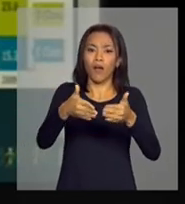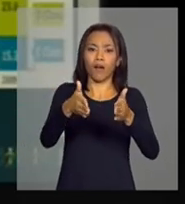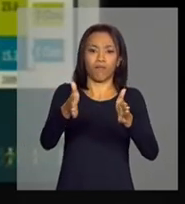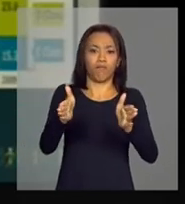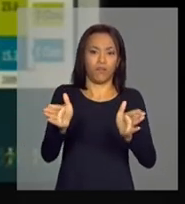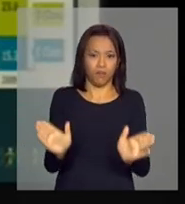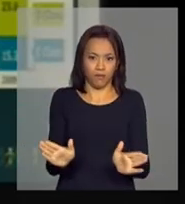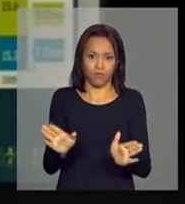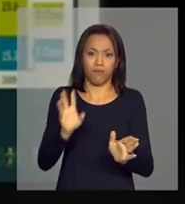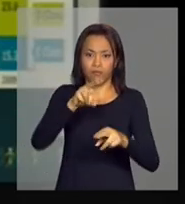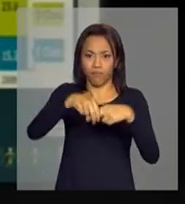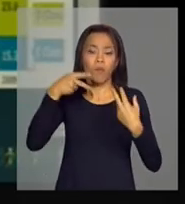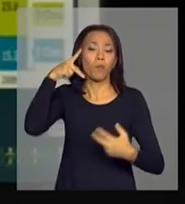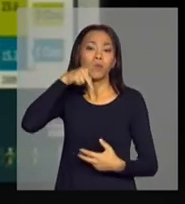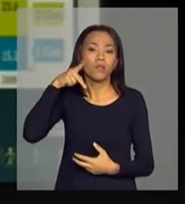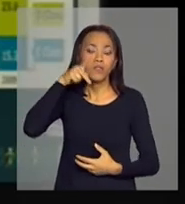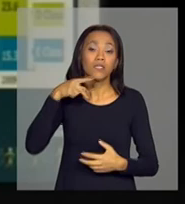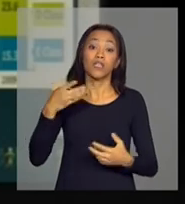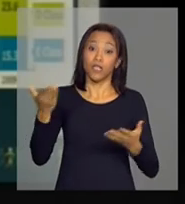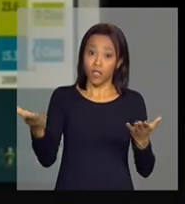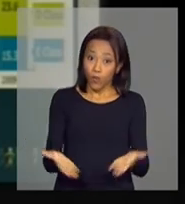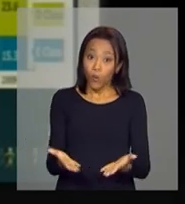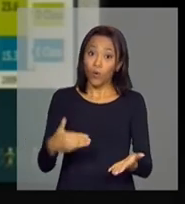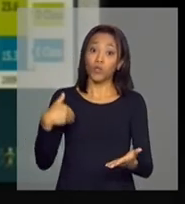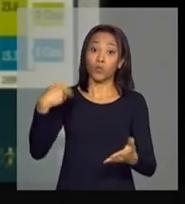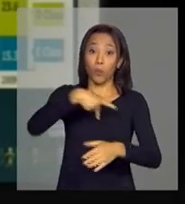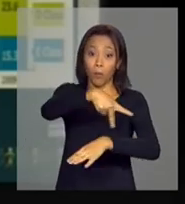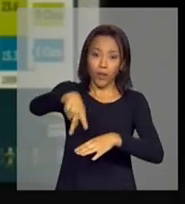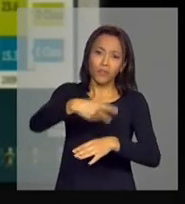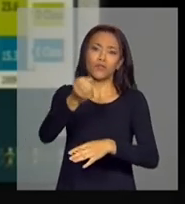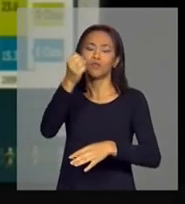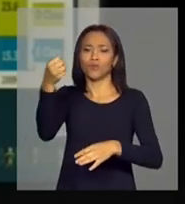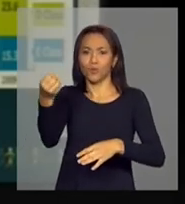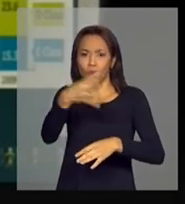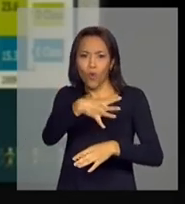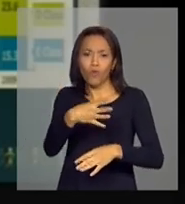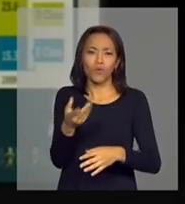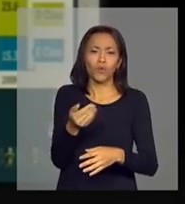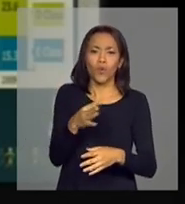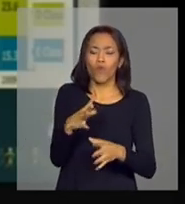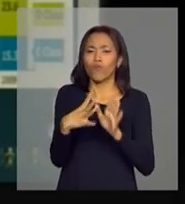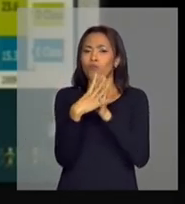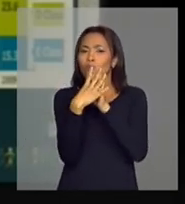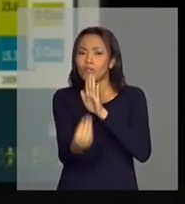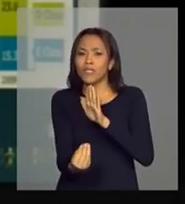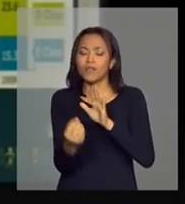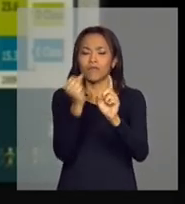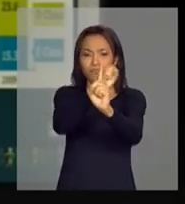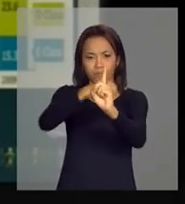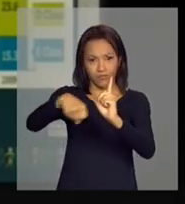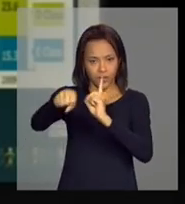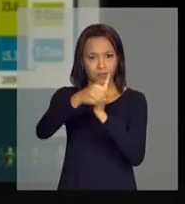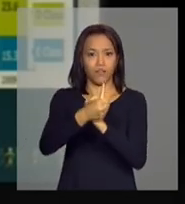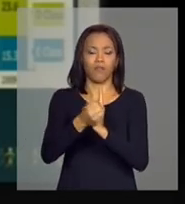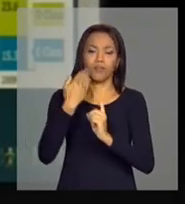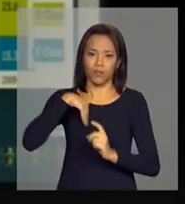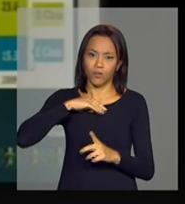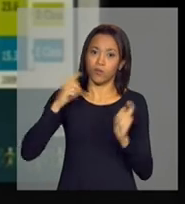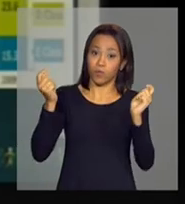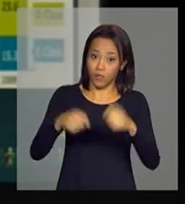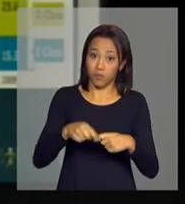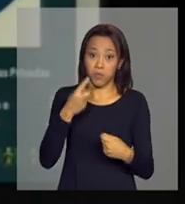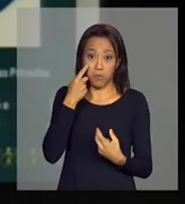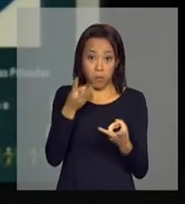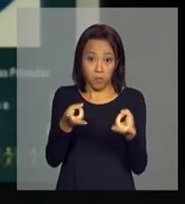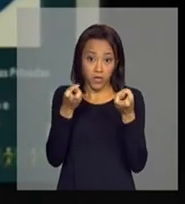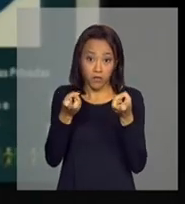estamos nos tornando efetivamente um país novo, com uma nova pirâmide social, um país que nós podemos classificar como um país